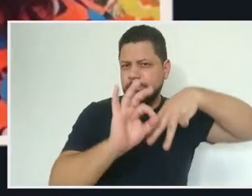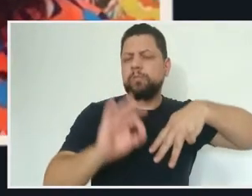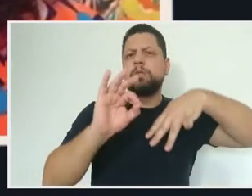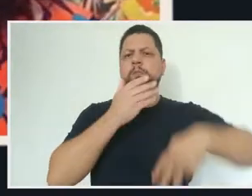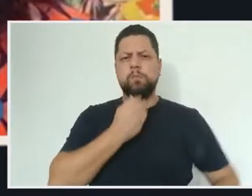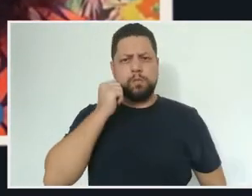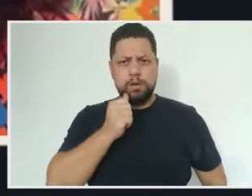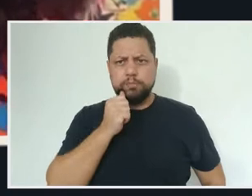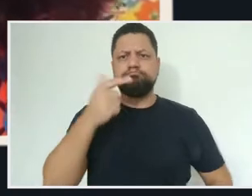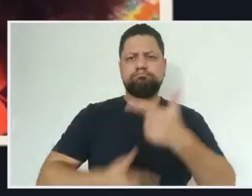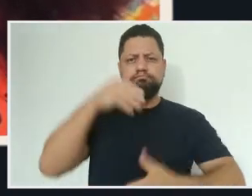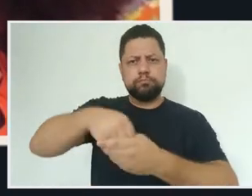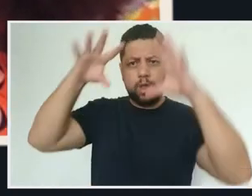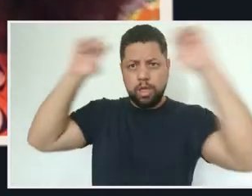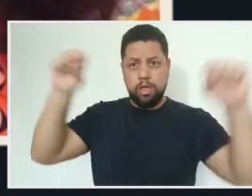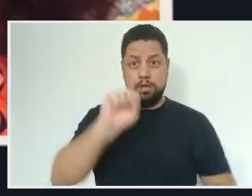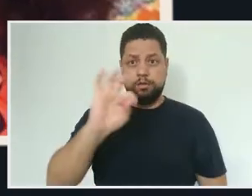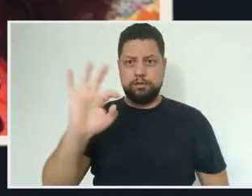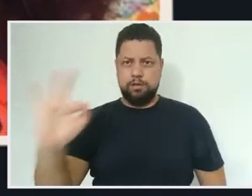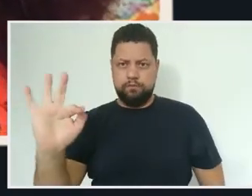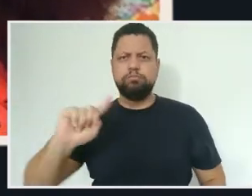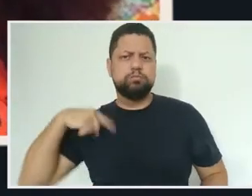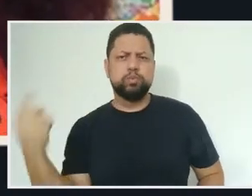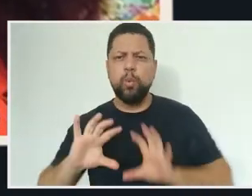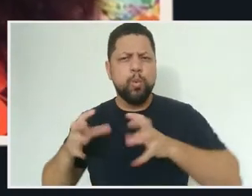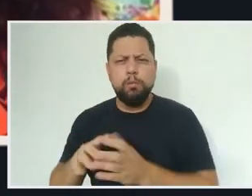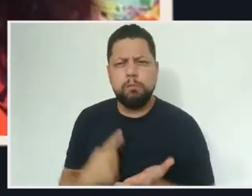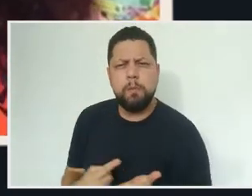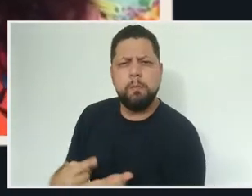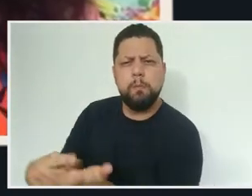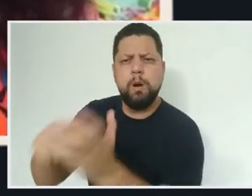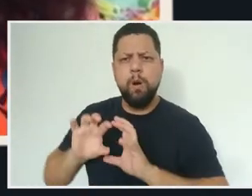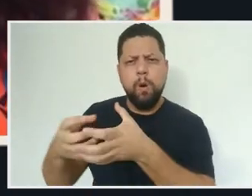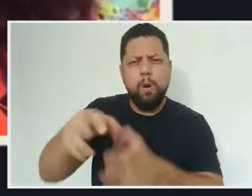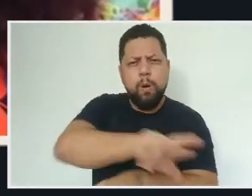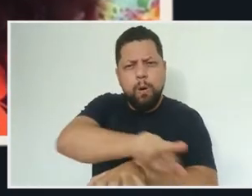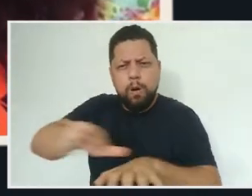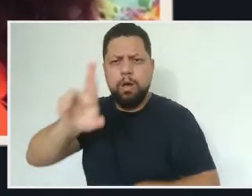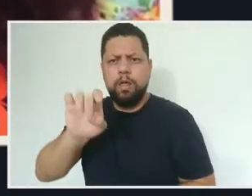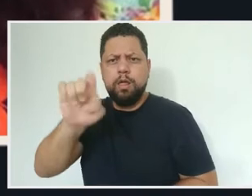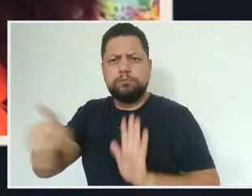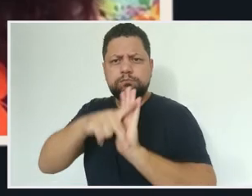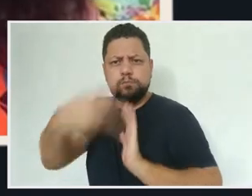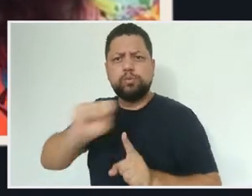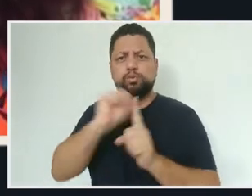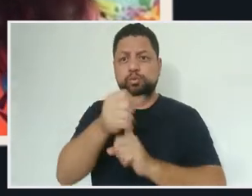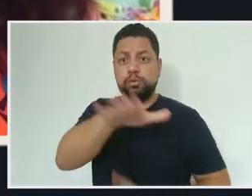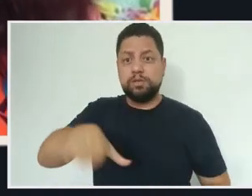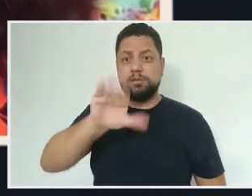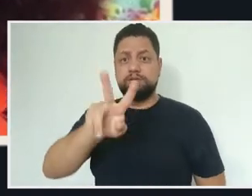Senhoras ministras, senhores ministros do STF, somos uma articulação de diversas